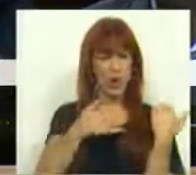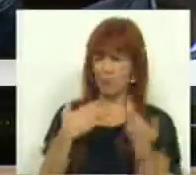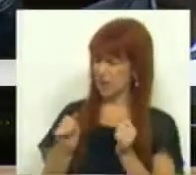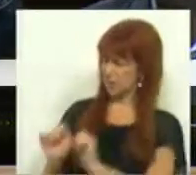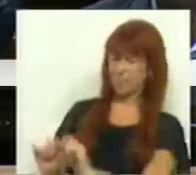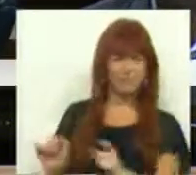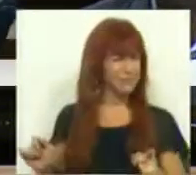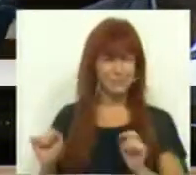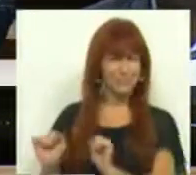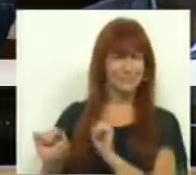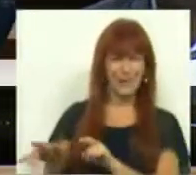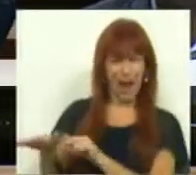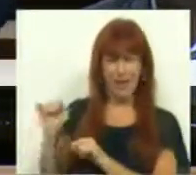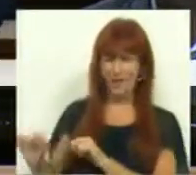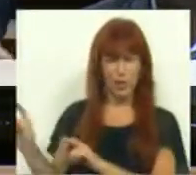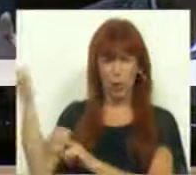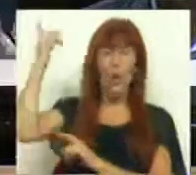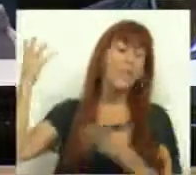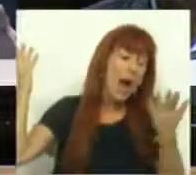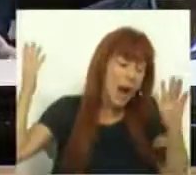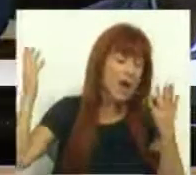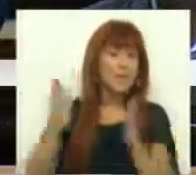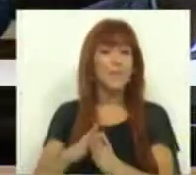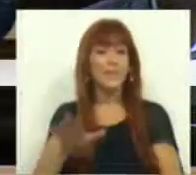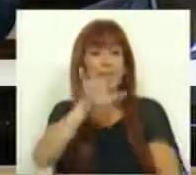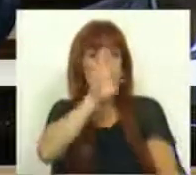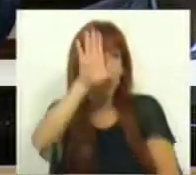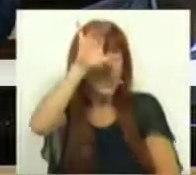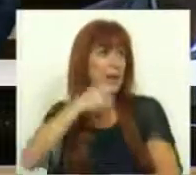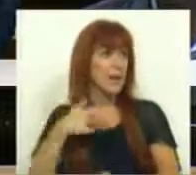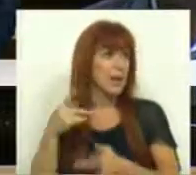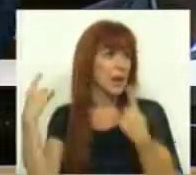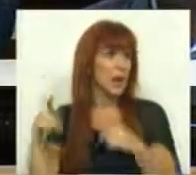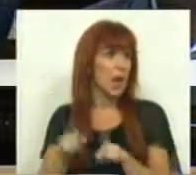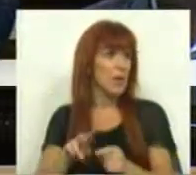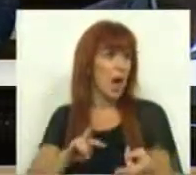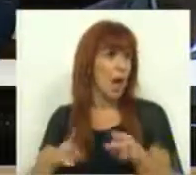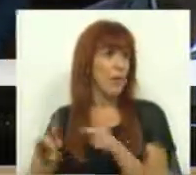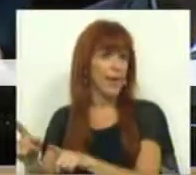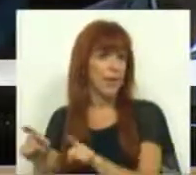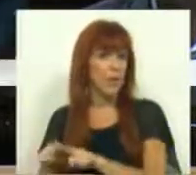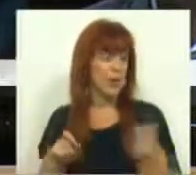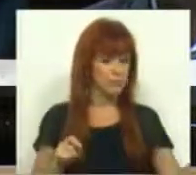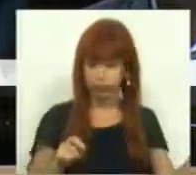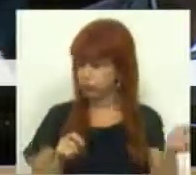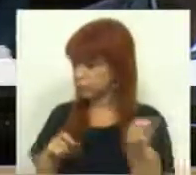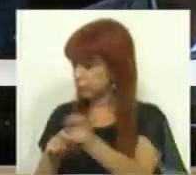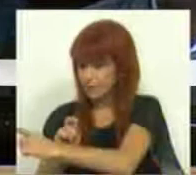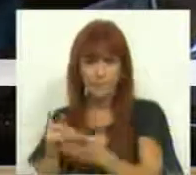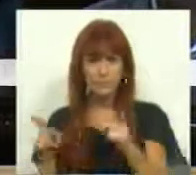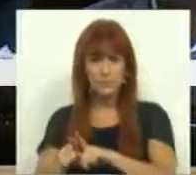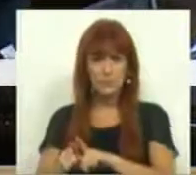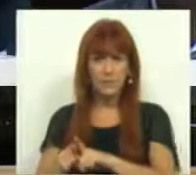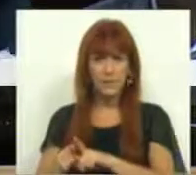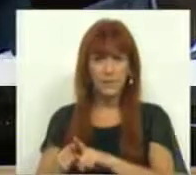que não são exatamente a sua esfera. Mas, evidentemente, se o Governo tiver disponibilidade para alterar, de uma ponta à outra, o